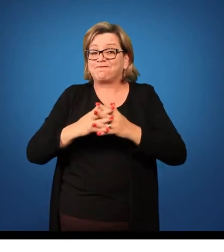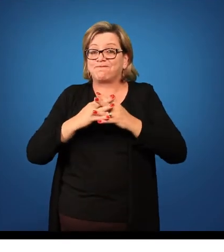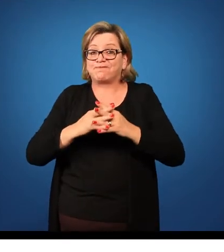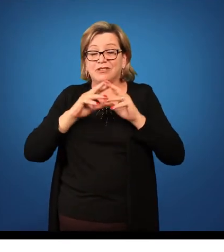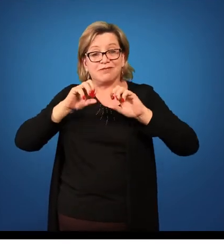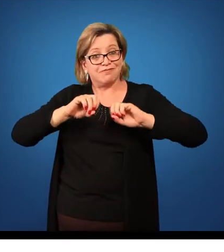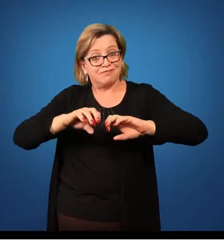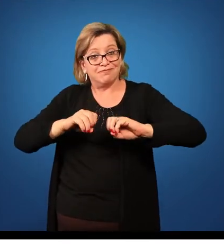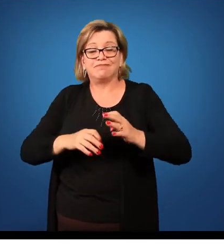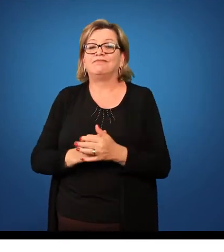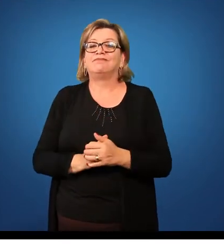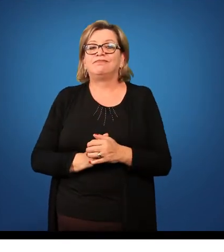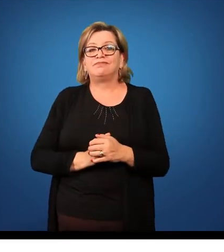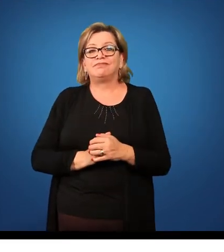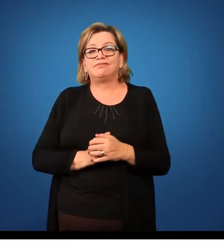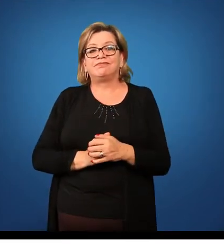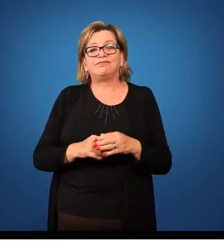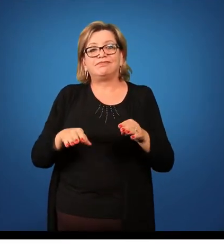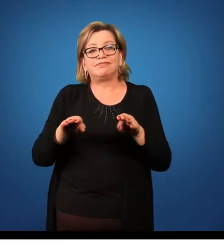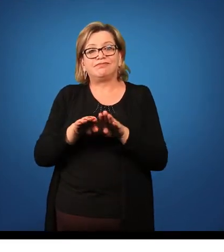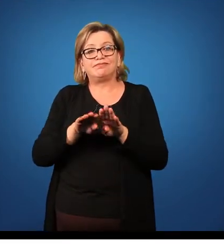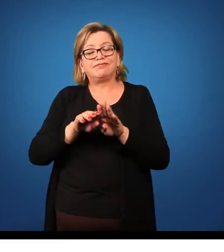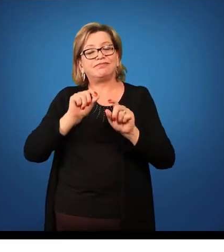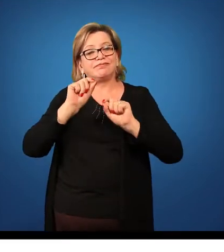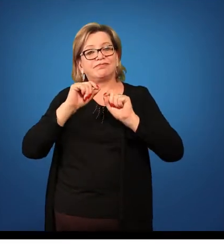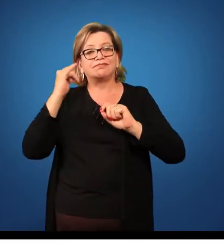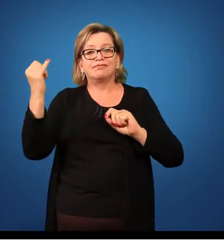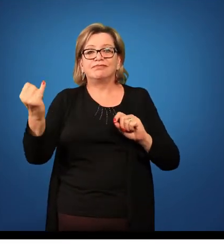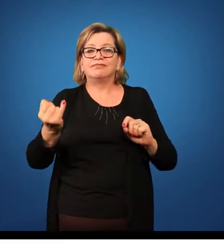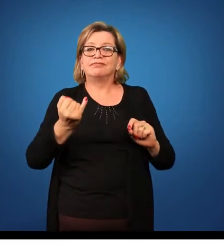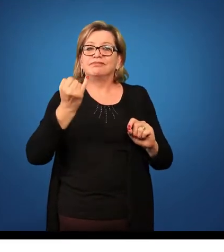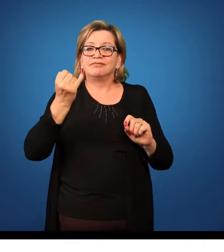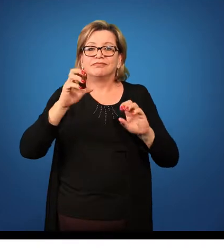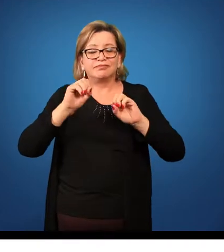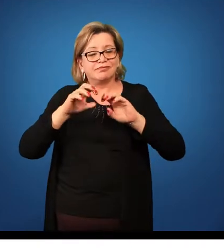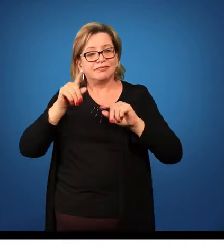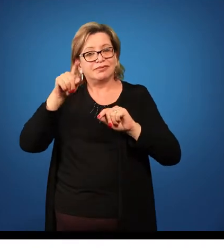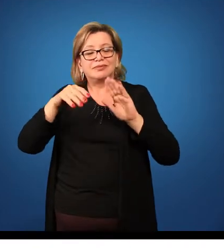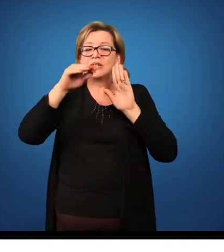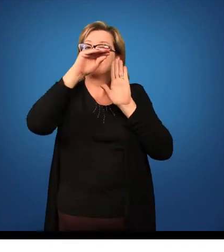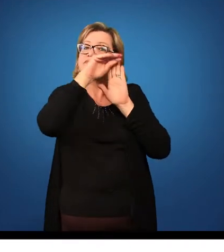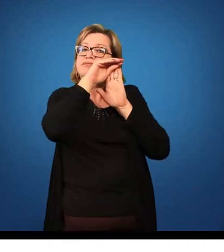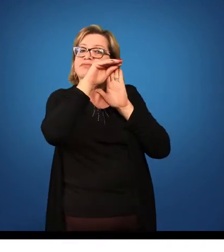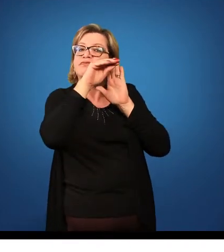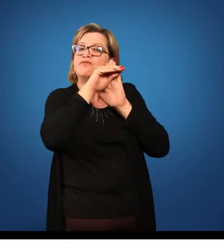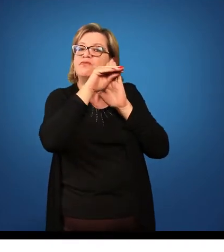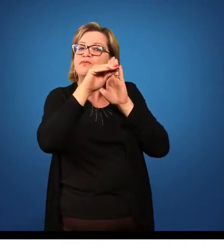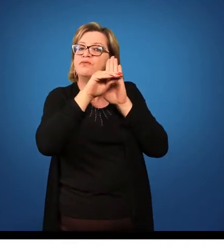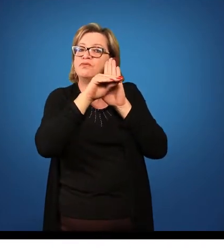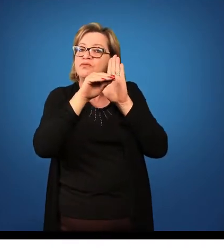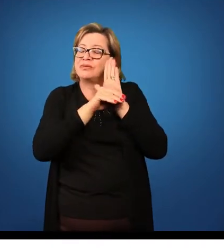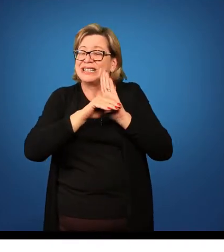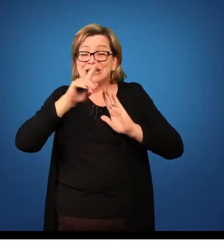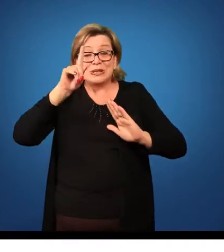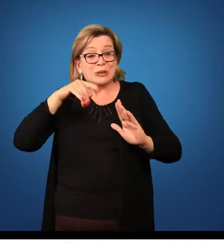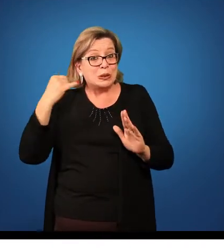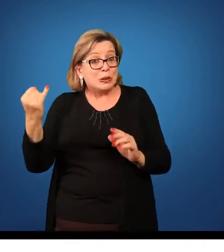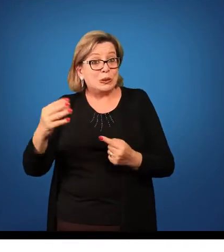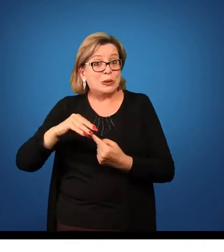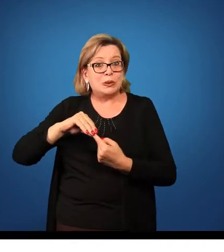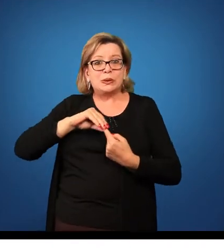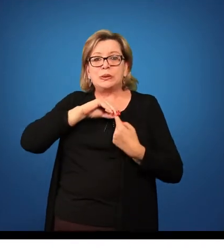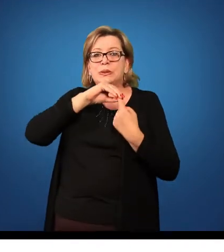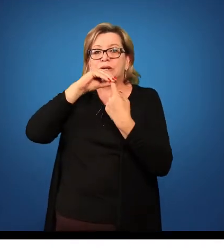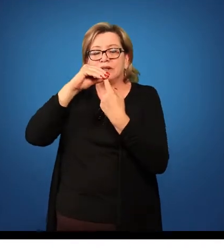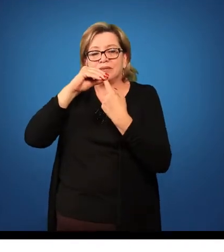E nesse ponto, o grande ponto importante de uma aula é planejar a sua aula. Isso é extremamente importante. Para você dar uma aula